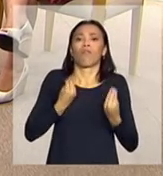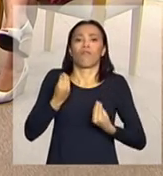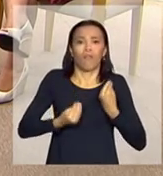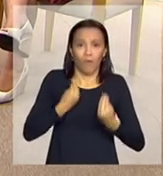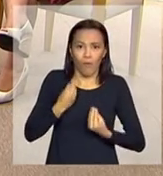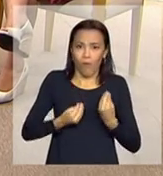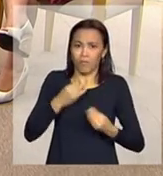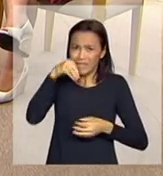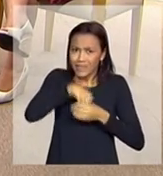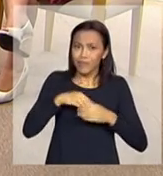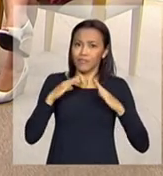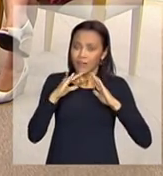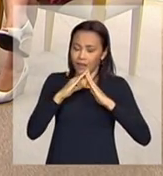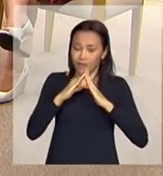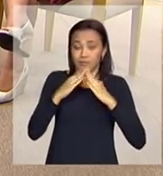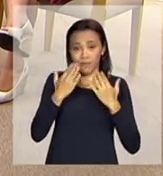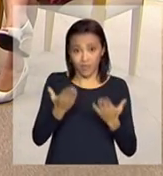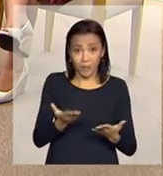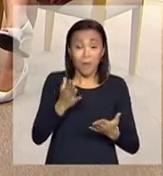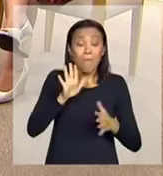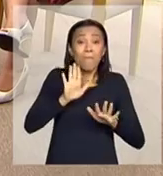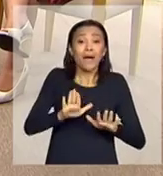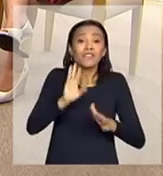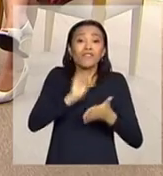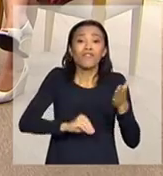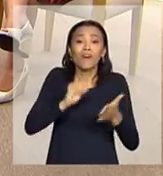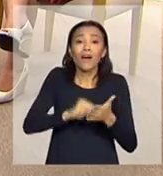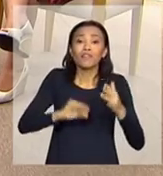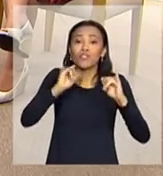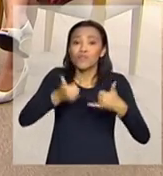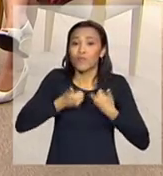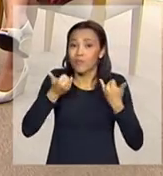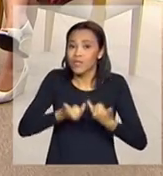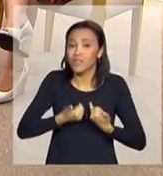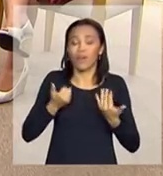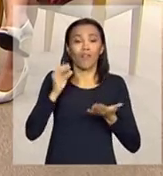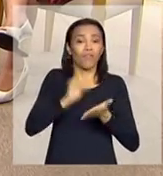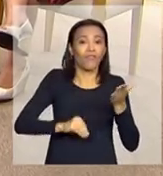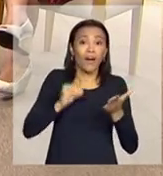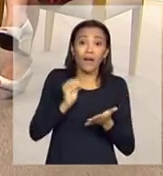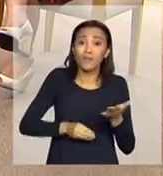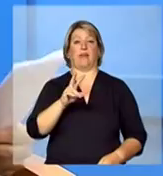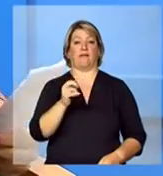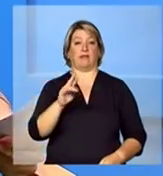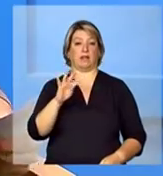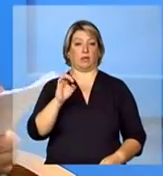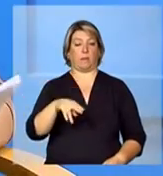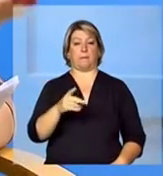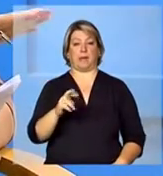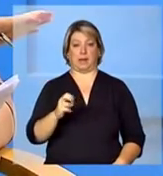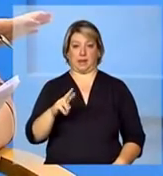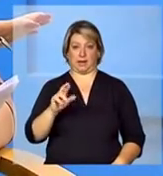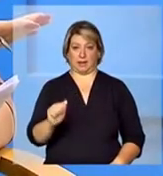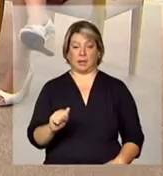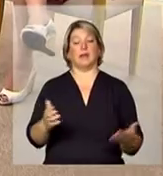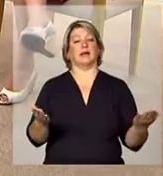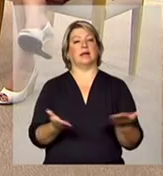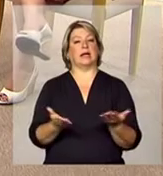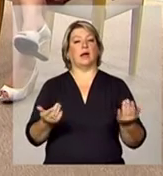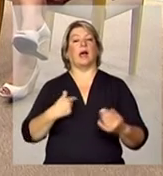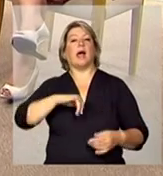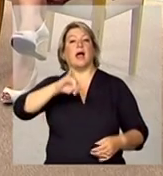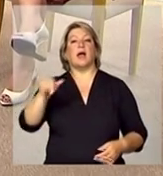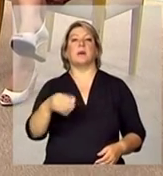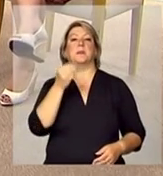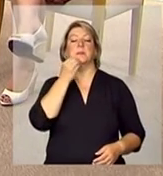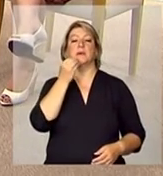jaula dentro de casa. Mas pela falta de orientação, pela falta de conhecimento. Eu vou aproveitar, deixa,